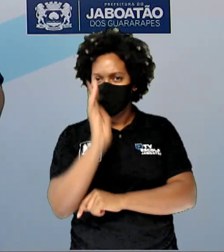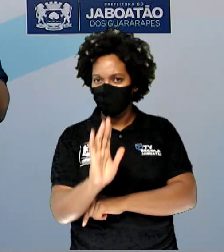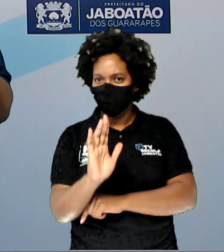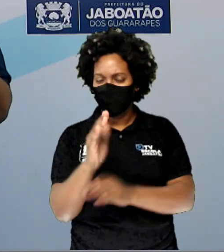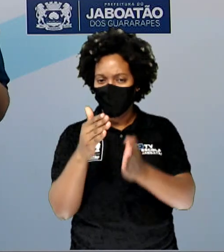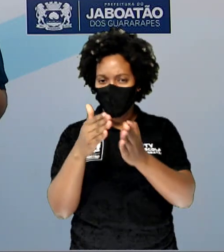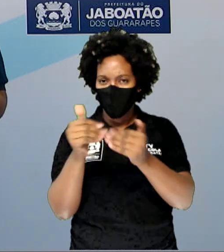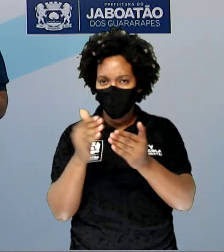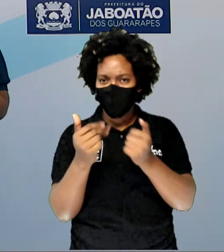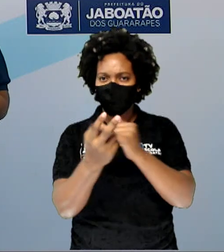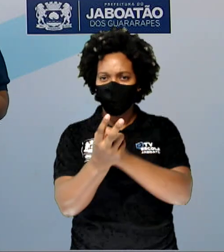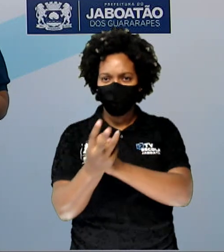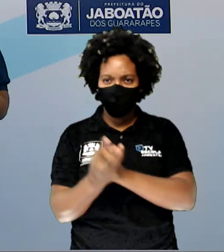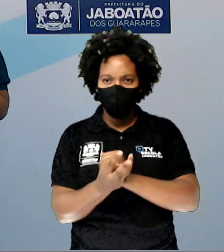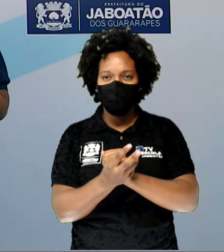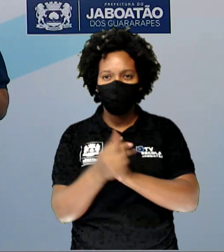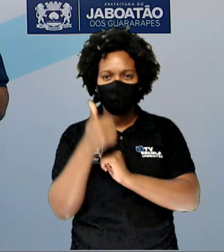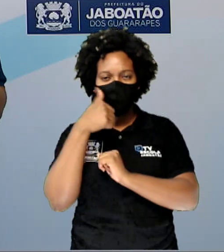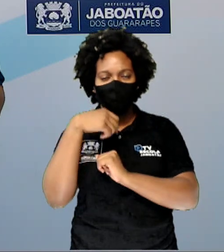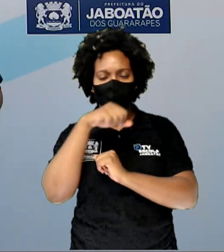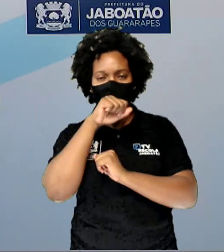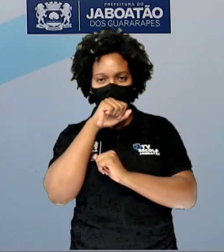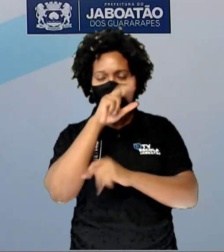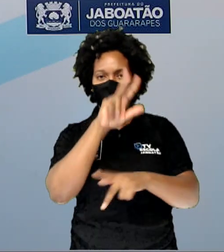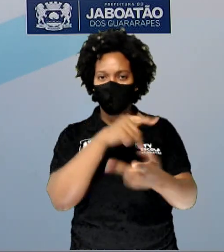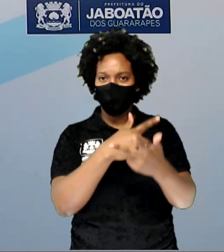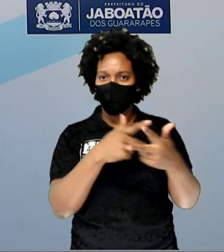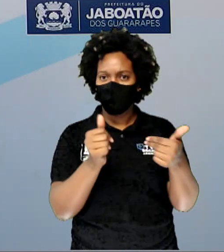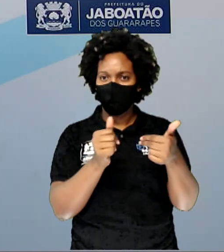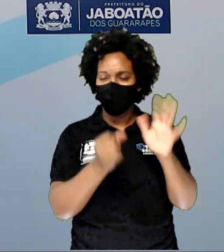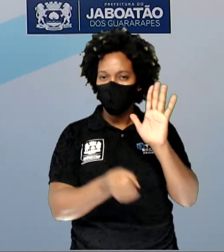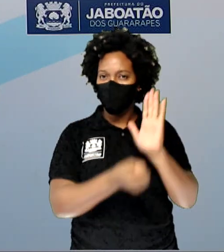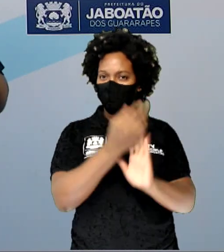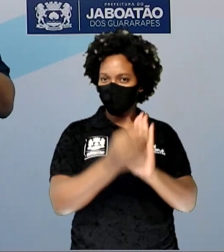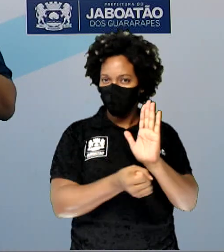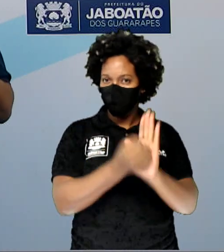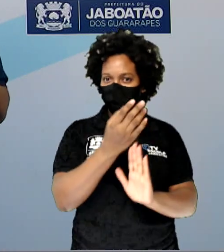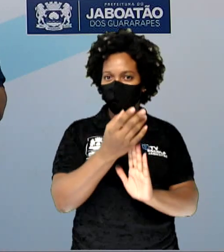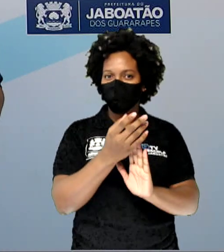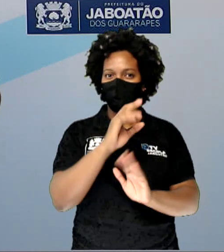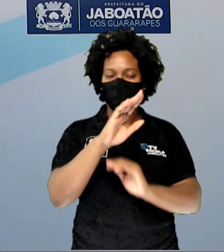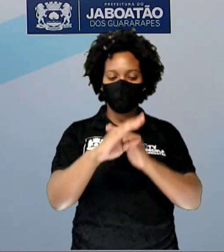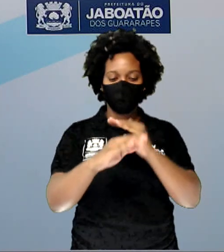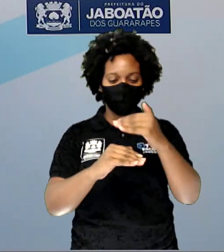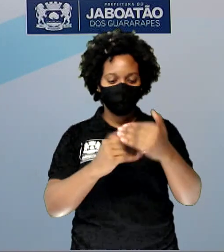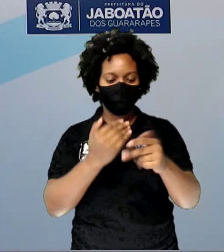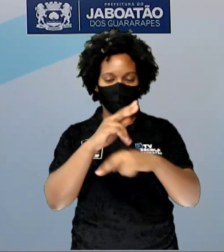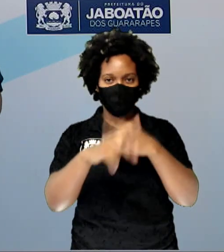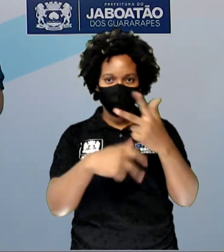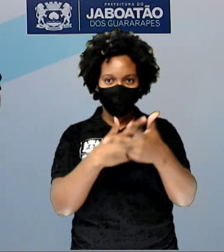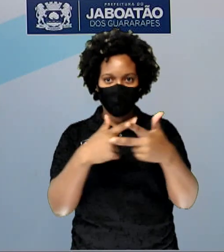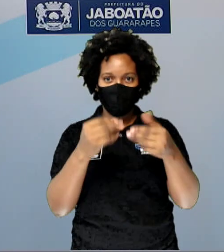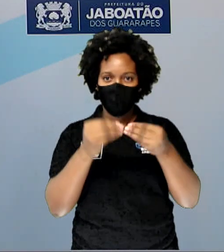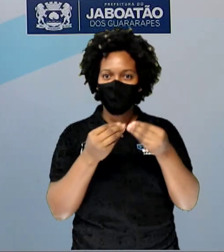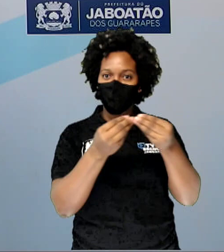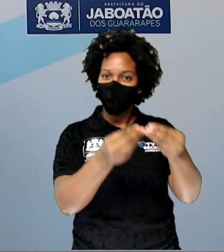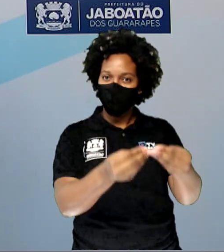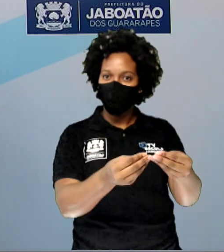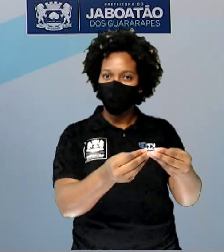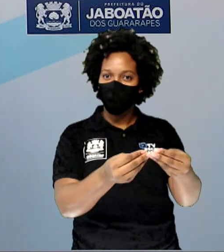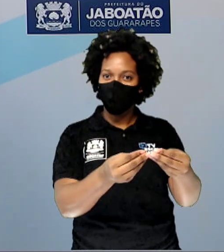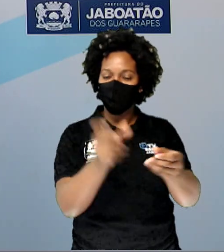pede a ajuda da mamãe para conseguir o material, vocês produzem esse brinquedo, fazem uma embalagem bem bonita e presenteem alguém.